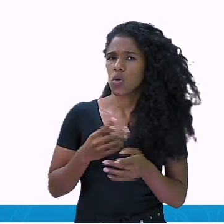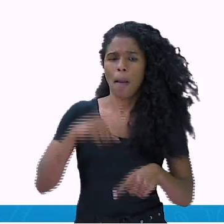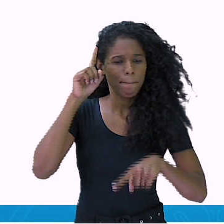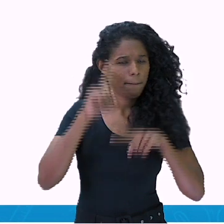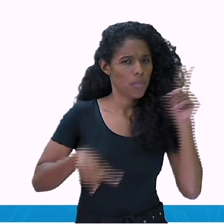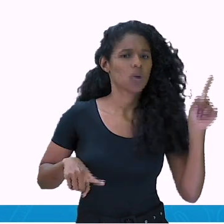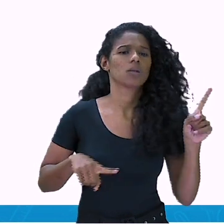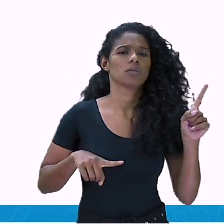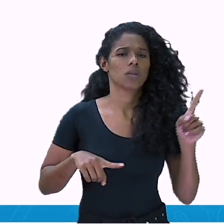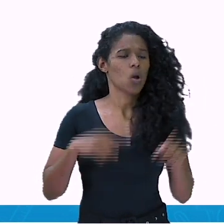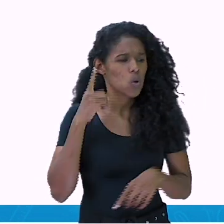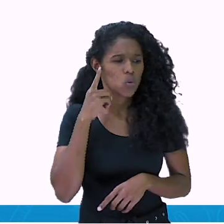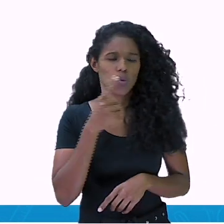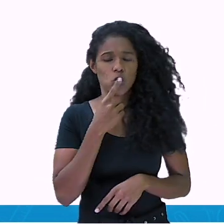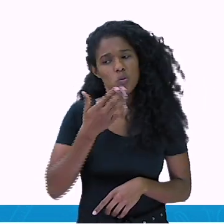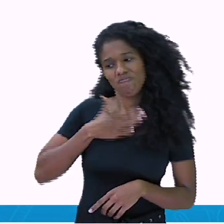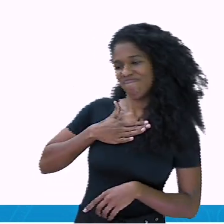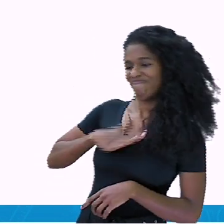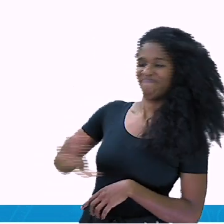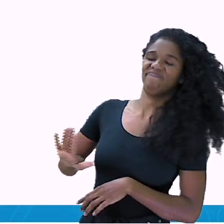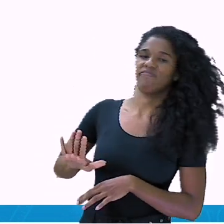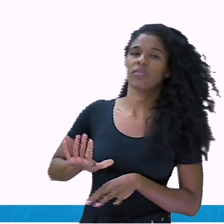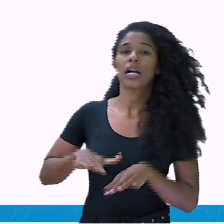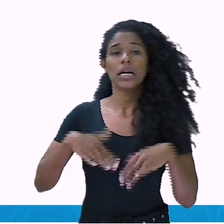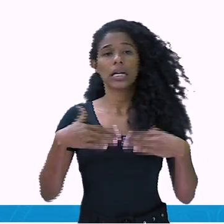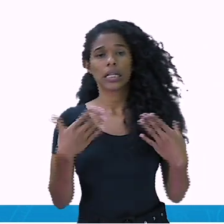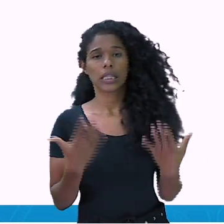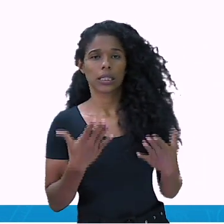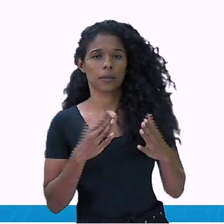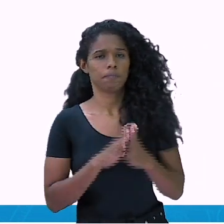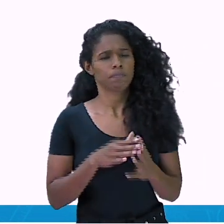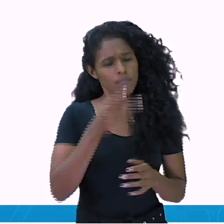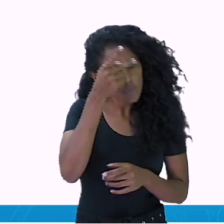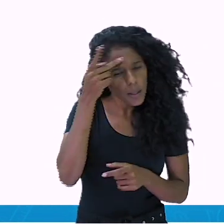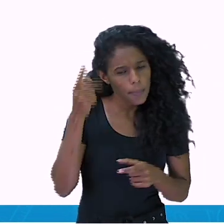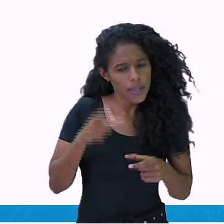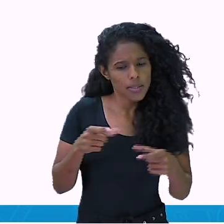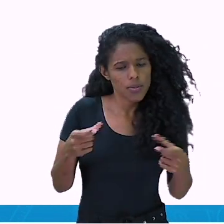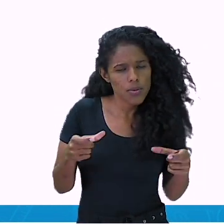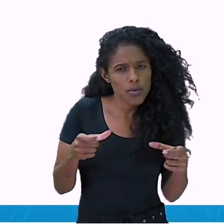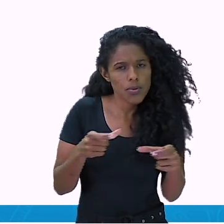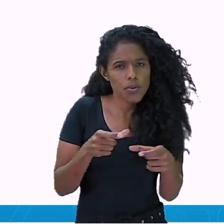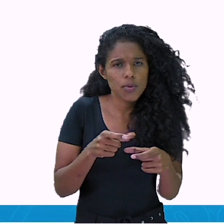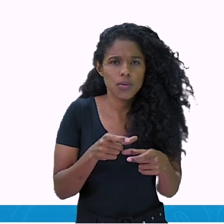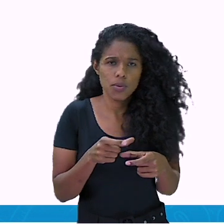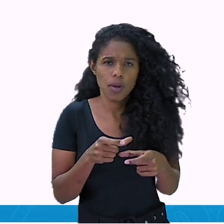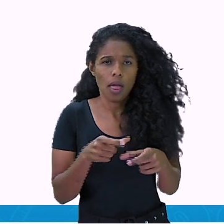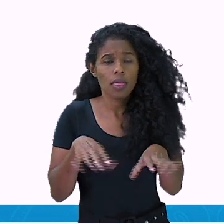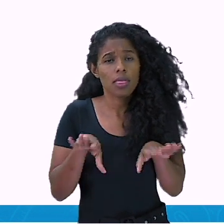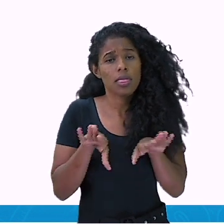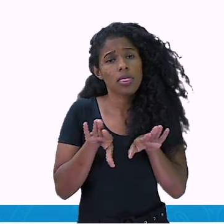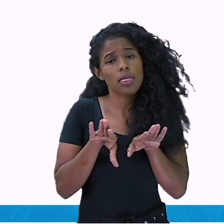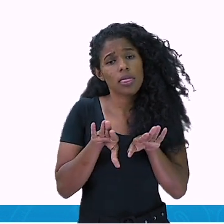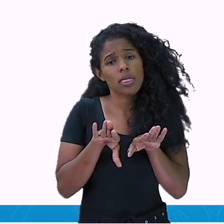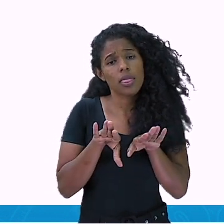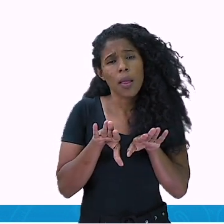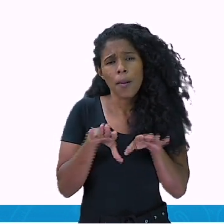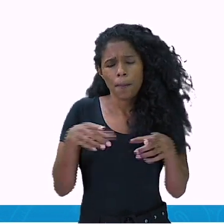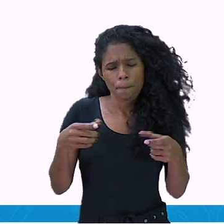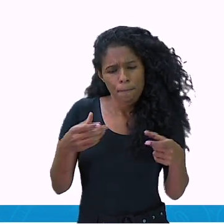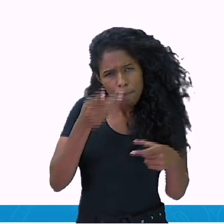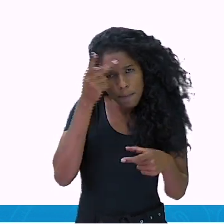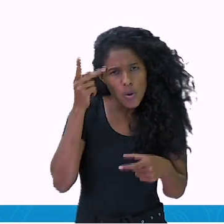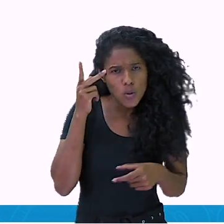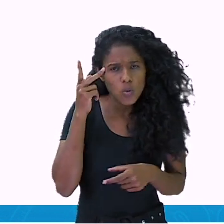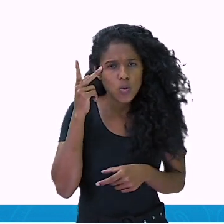na maioria dos surdos. Pouquíssimas pessoas que têm perda auditiva também são mudas, pois é raro que